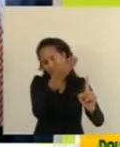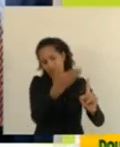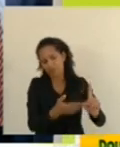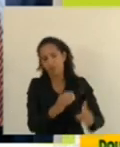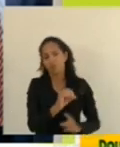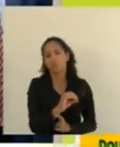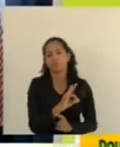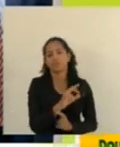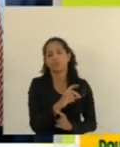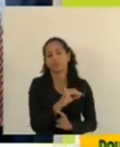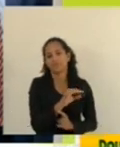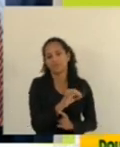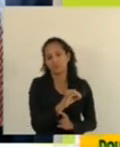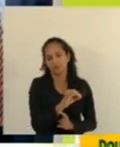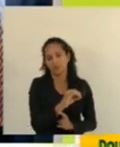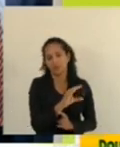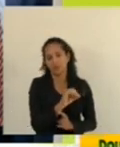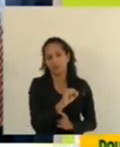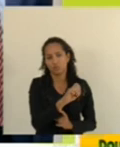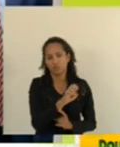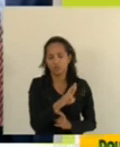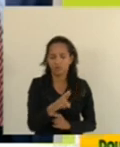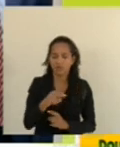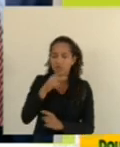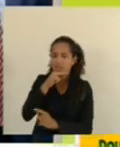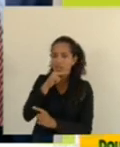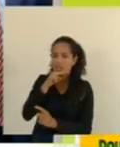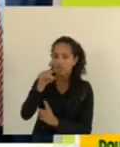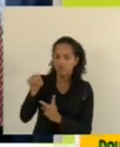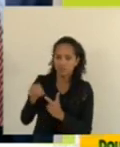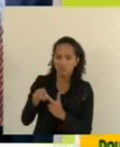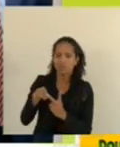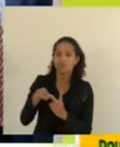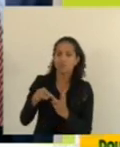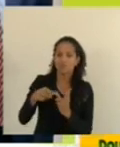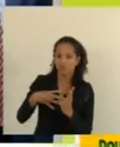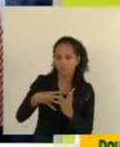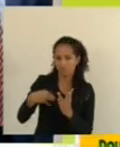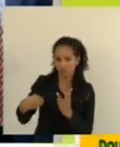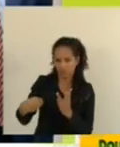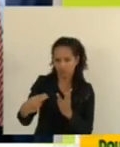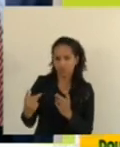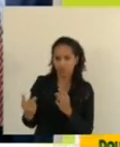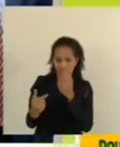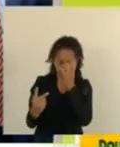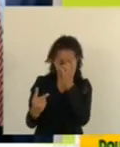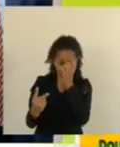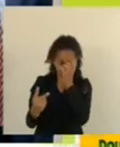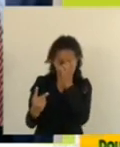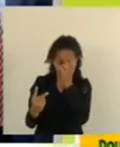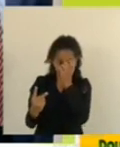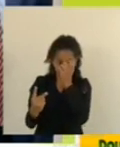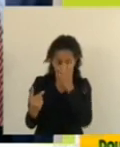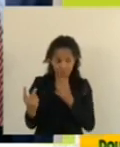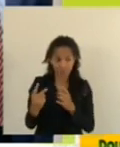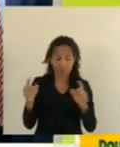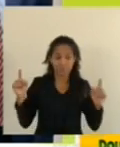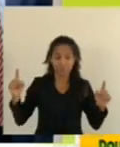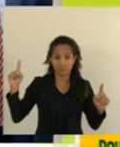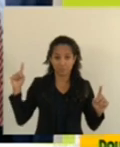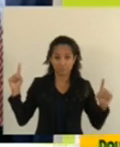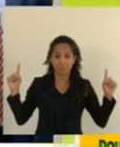Otacílio Cose, e o neto do Otacílio Cose também. Os dois ali atrás da foto do Otacílio.